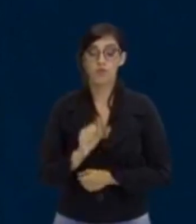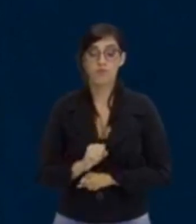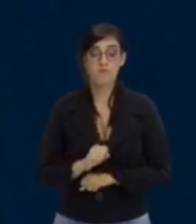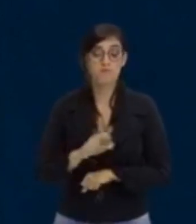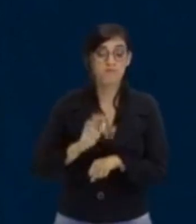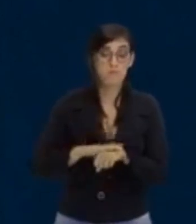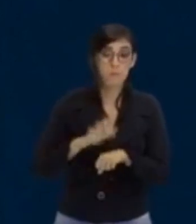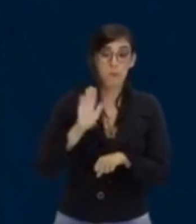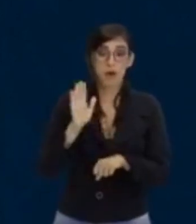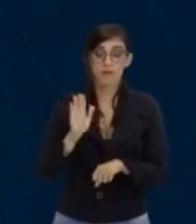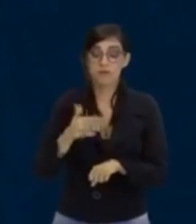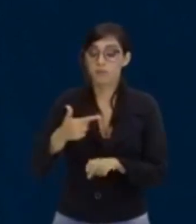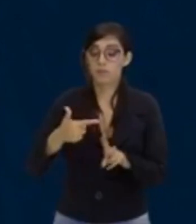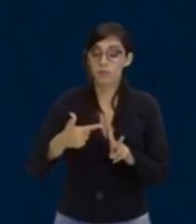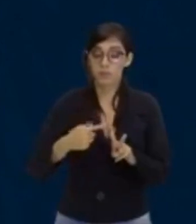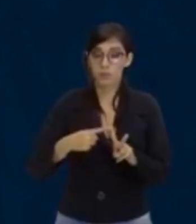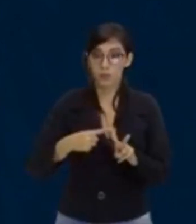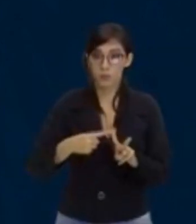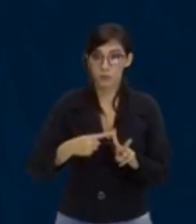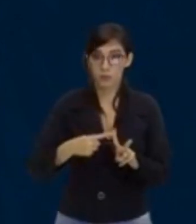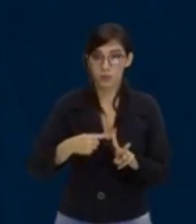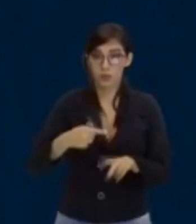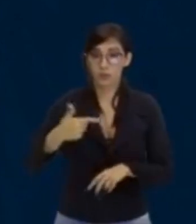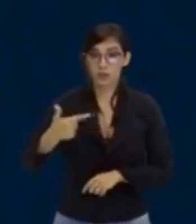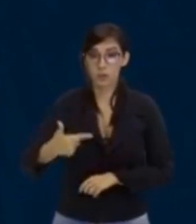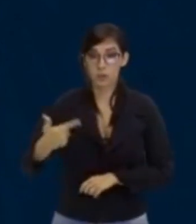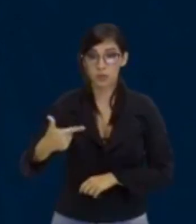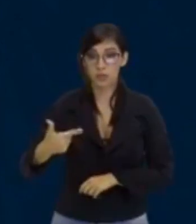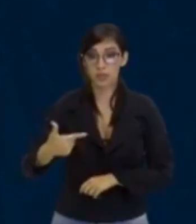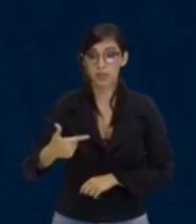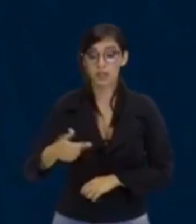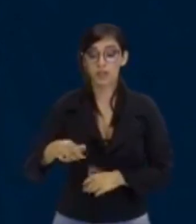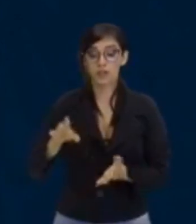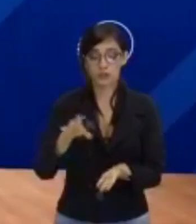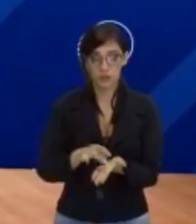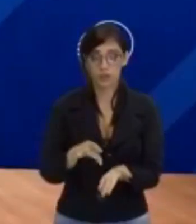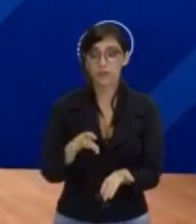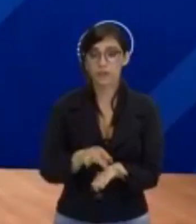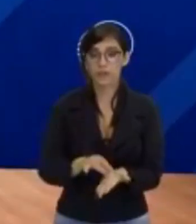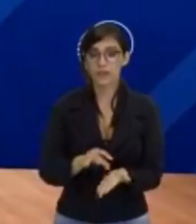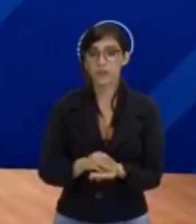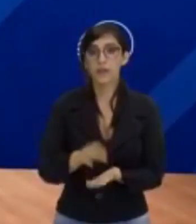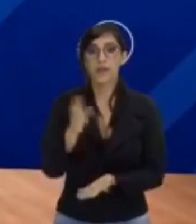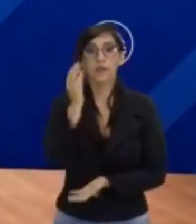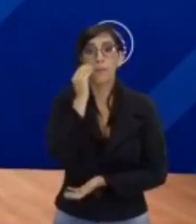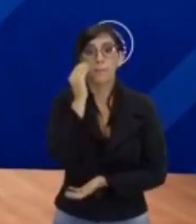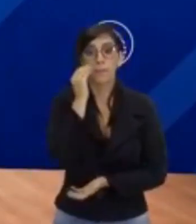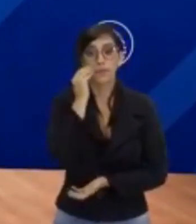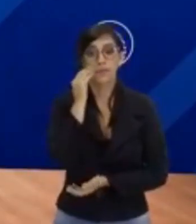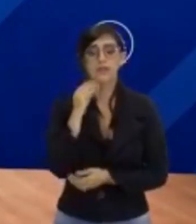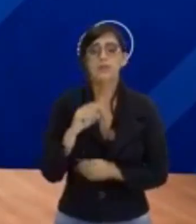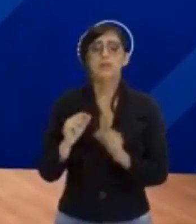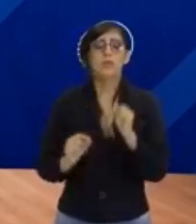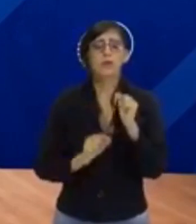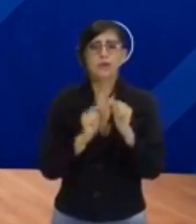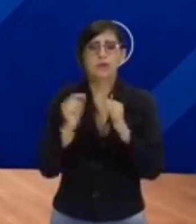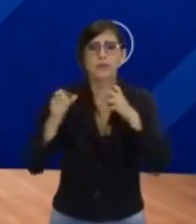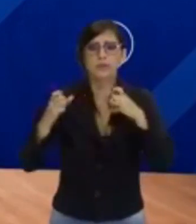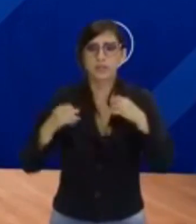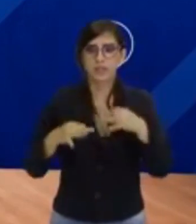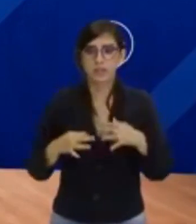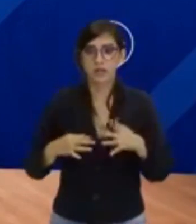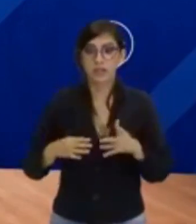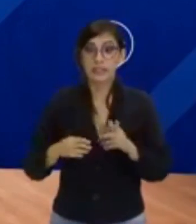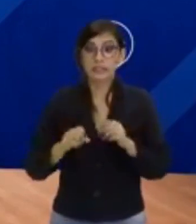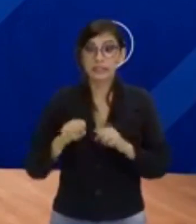tornam ela verdadeira. E o que quer dizer isso, professor? Olha pra cá pra mim, olha pra cá pra mim que eu vou te explicar o que quer dizer isso. Se eu digo que ela